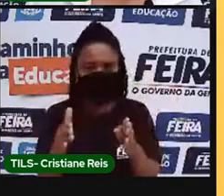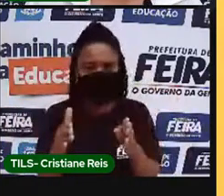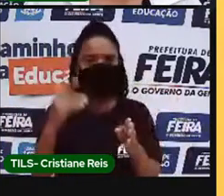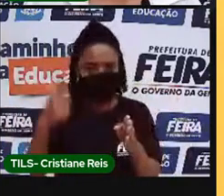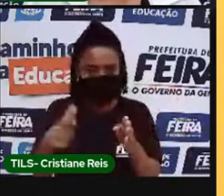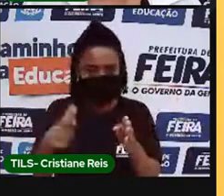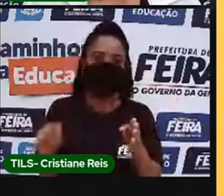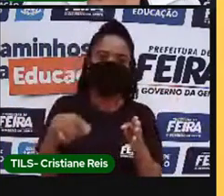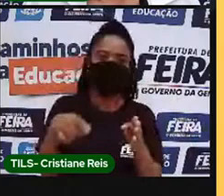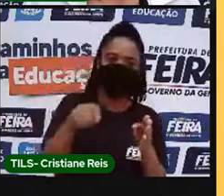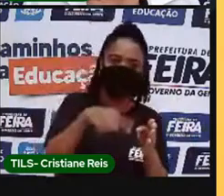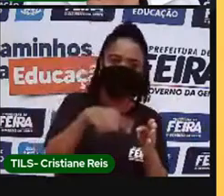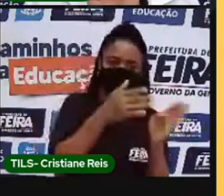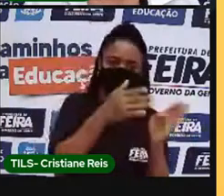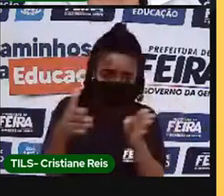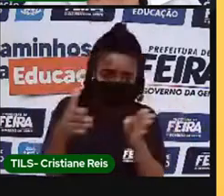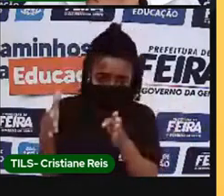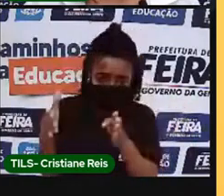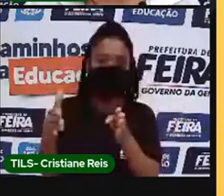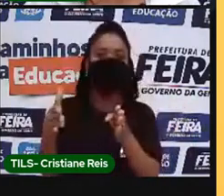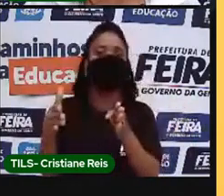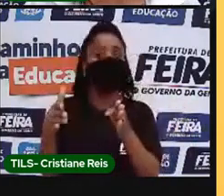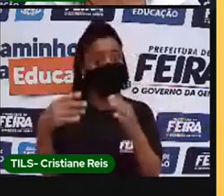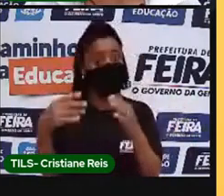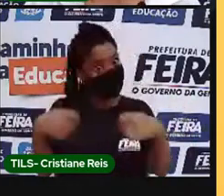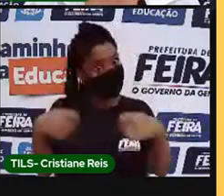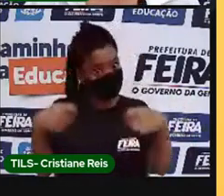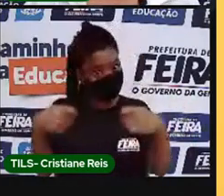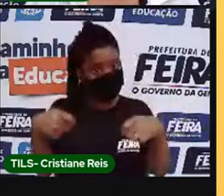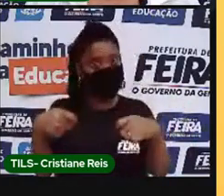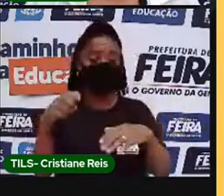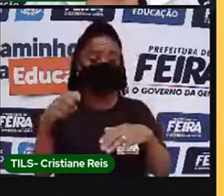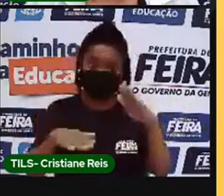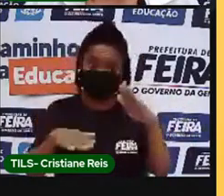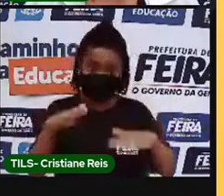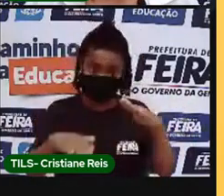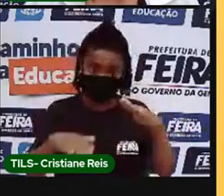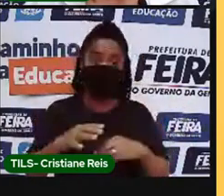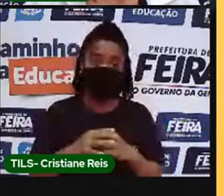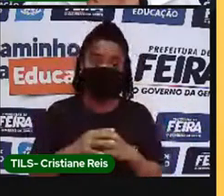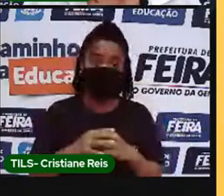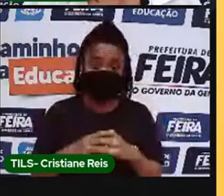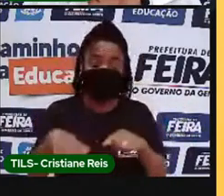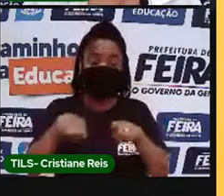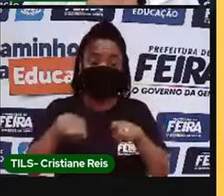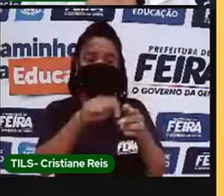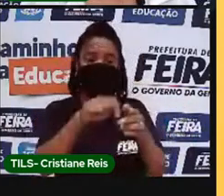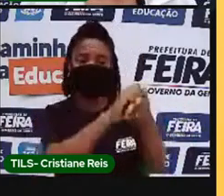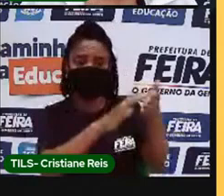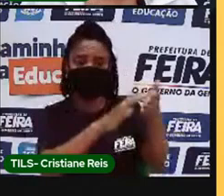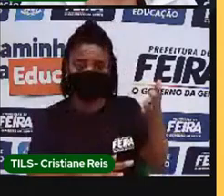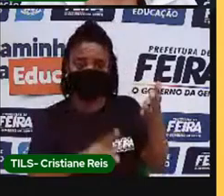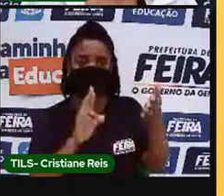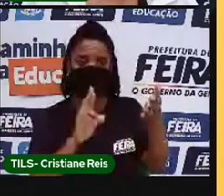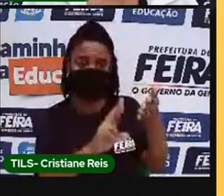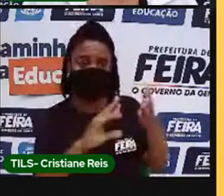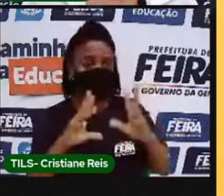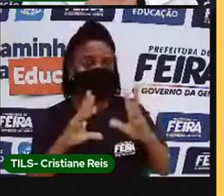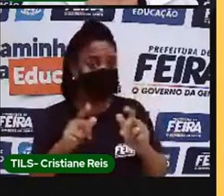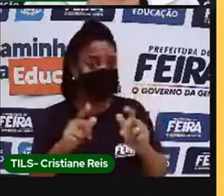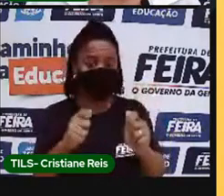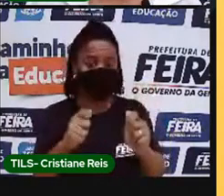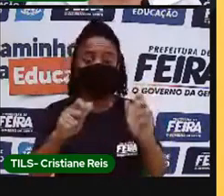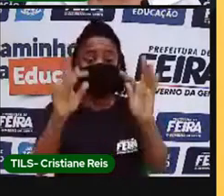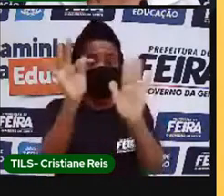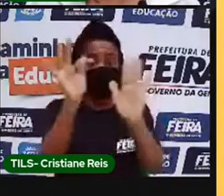necessário. Realize todas as atividades solicitadas. Leia os textos e